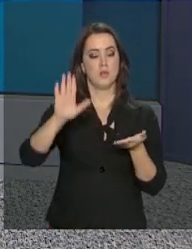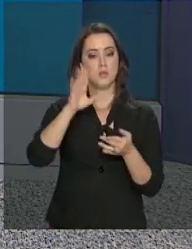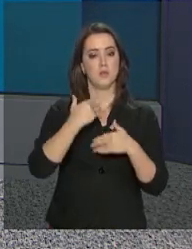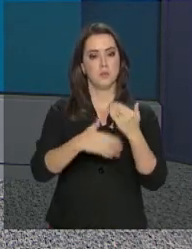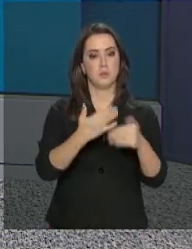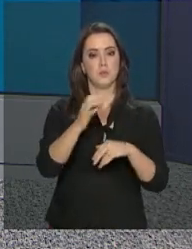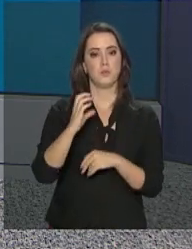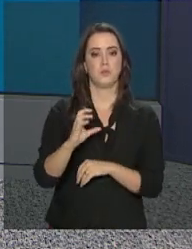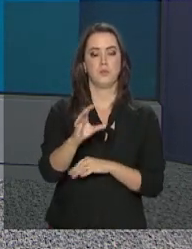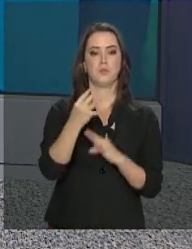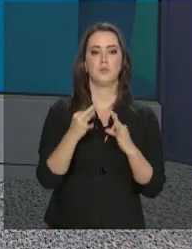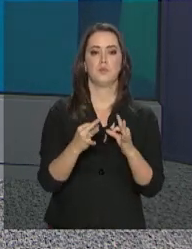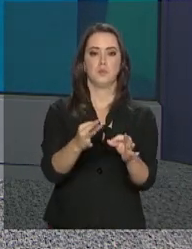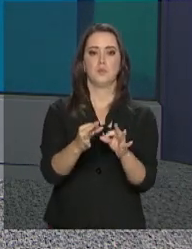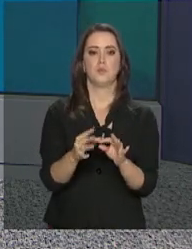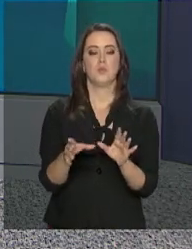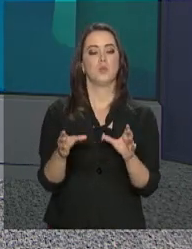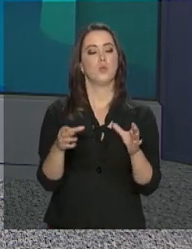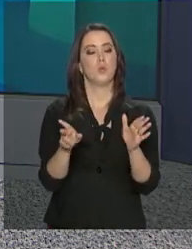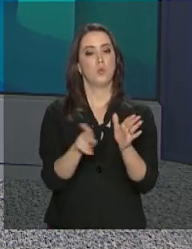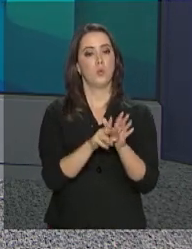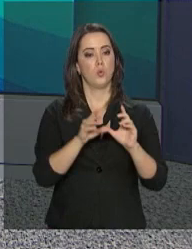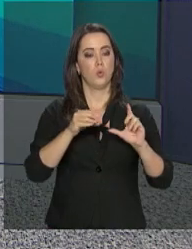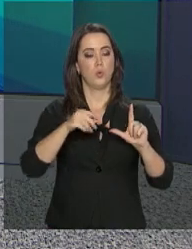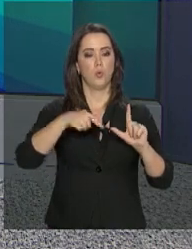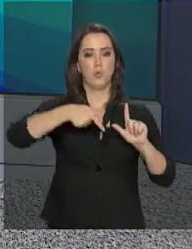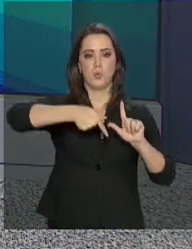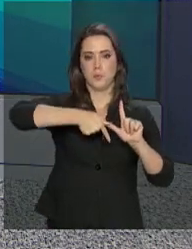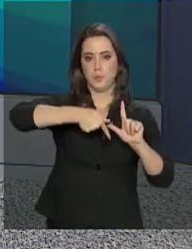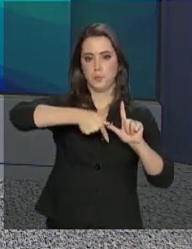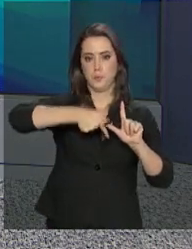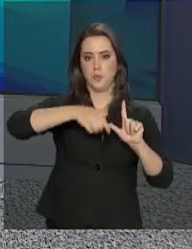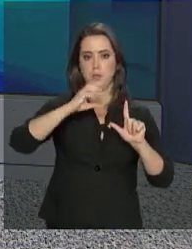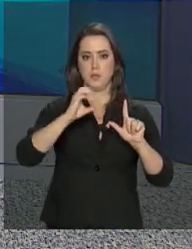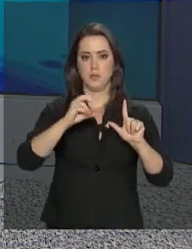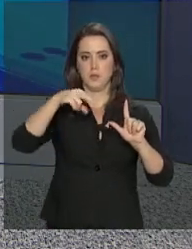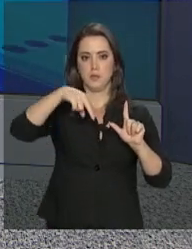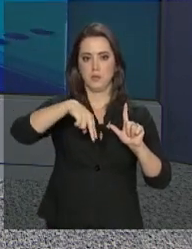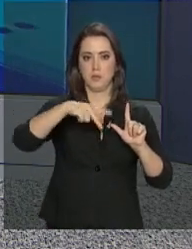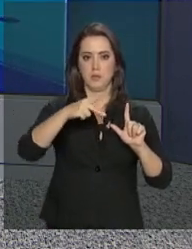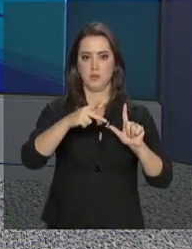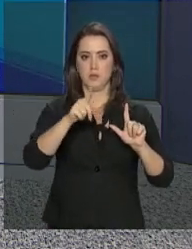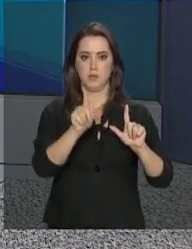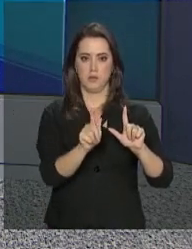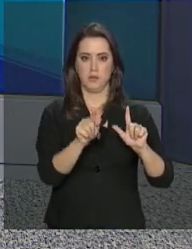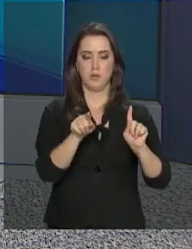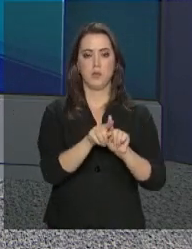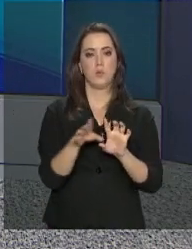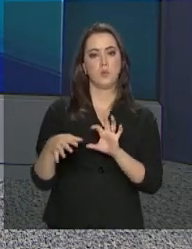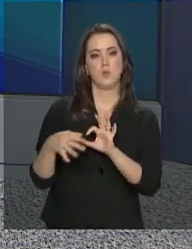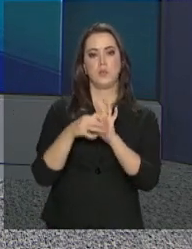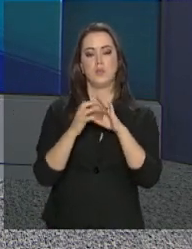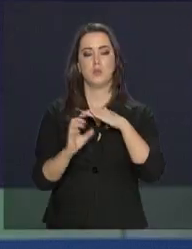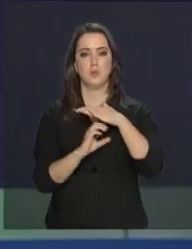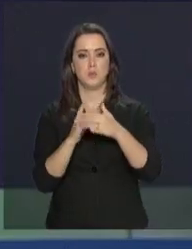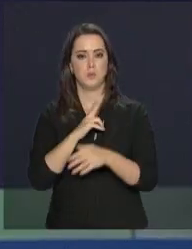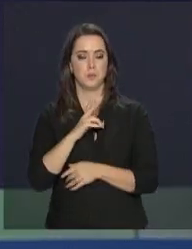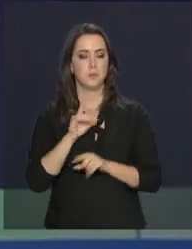de Desenvolvimento Científico e Tecnológico, o CNPq, em parceria com entidades públicas e privadas.